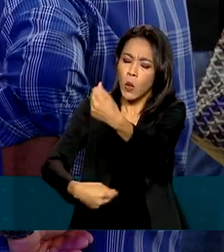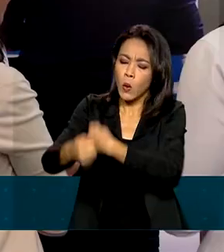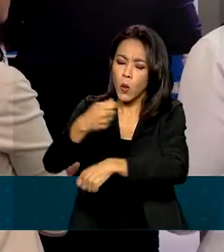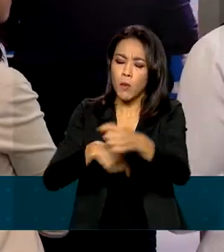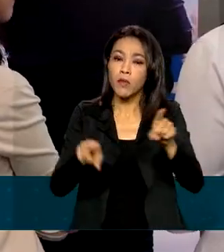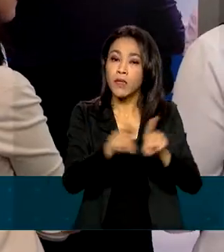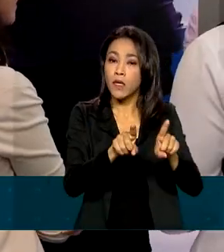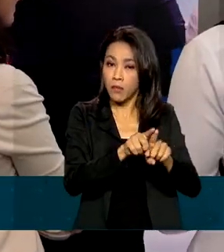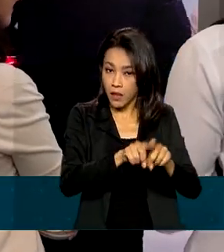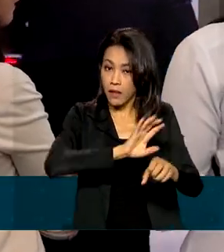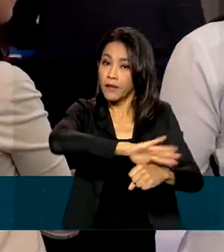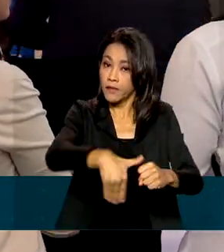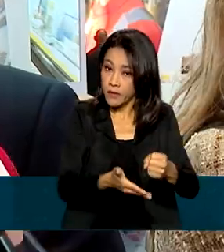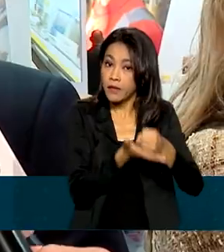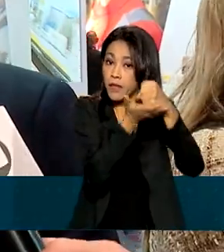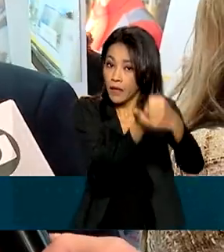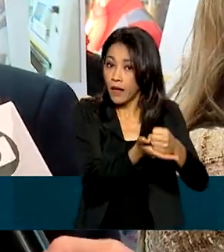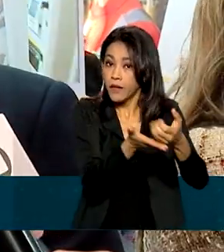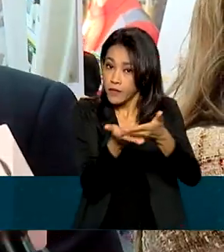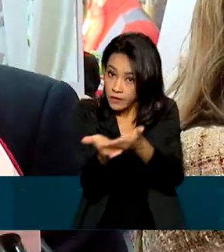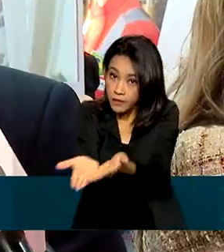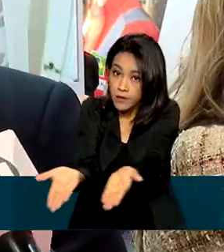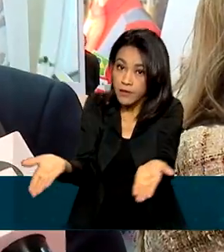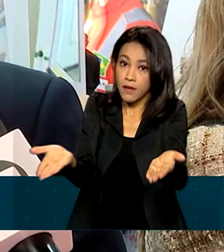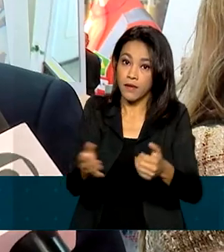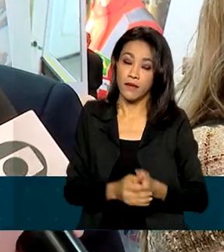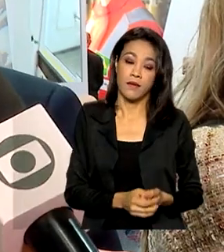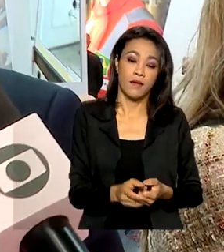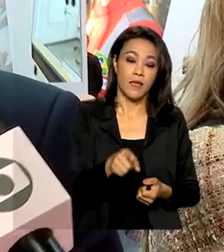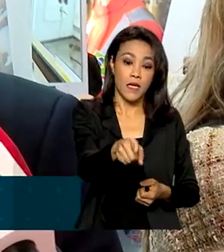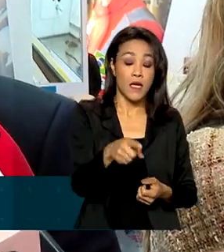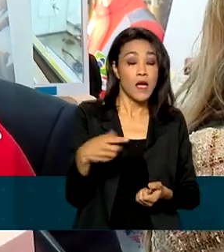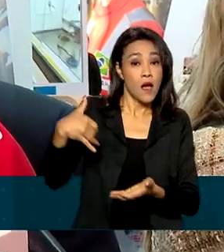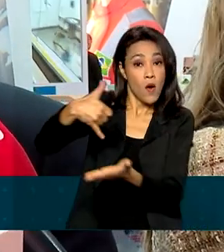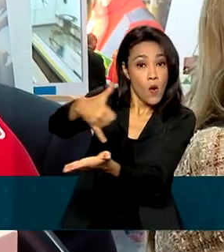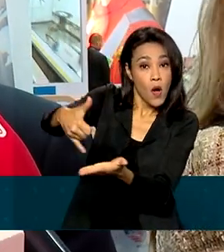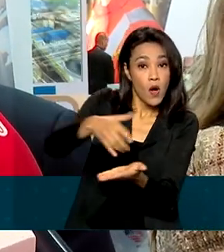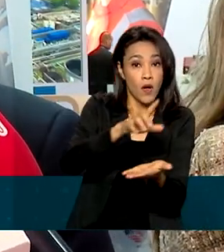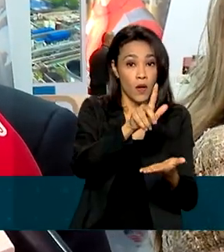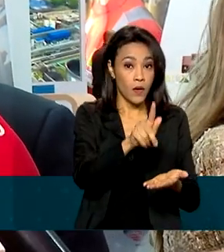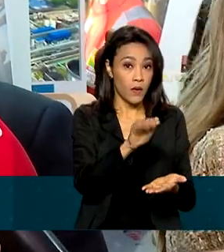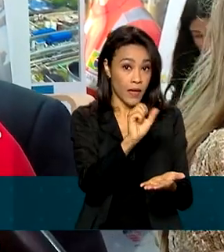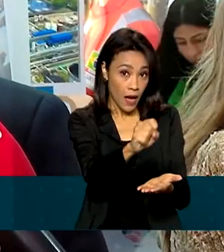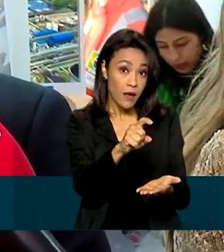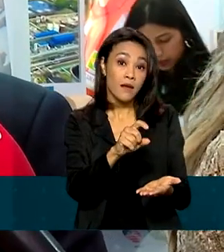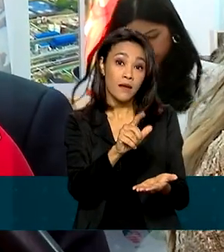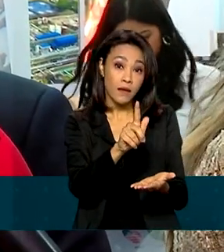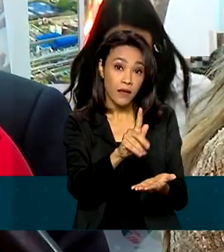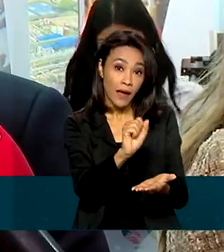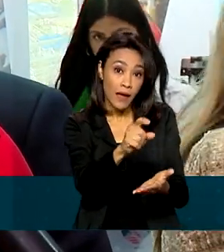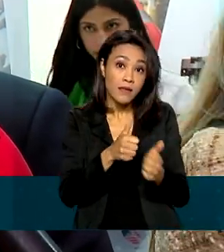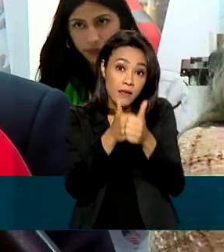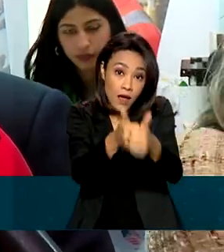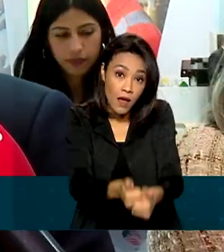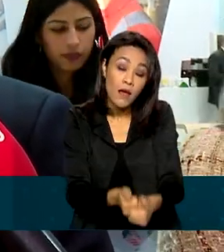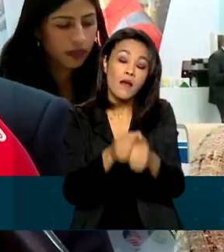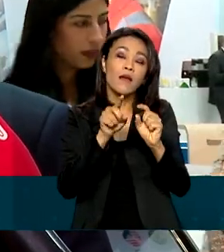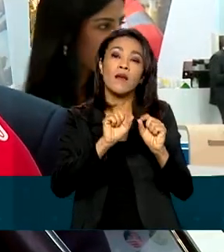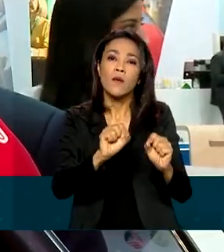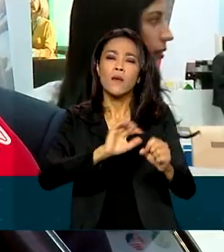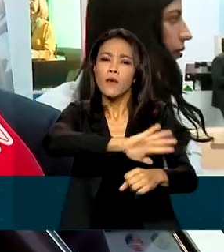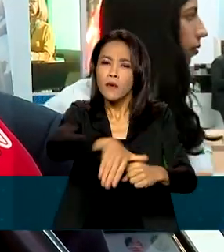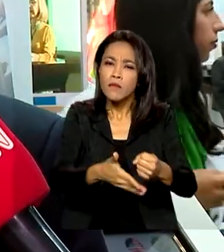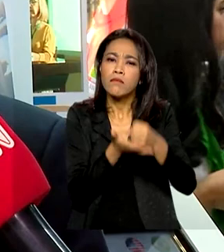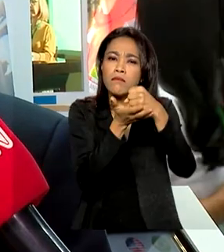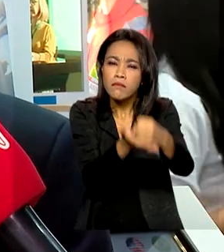a sustentabilidade do setor. O setor de óleo e gás já está no caminho de uma nova economia verde. Você tem aí petróleo com a menor